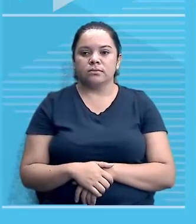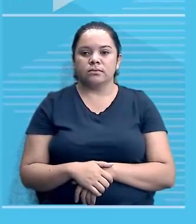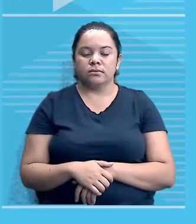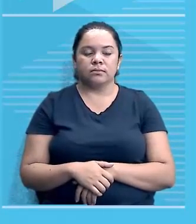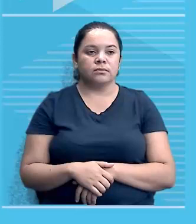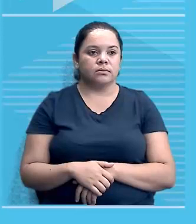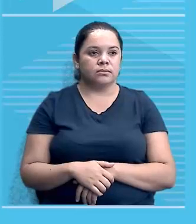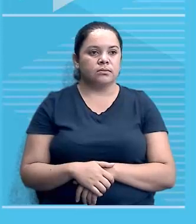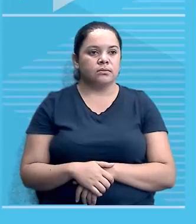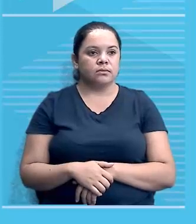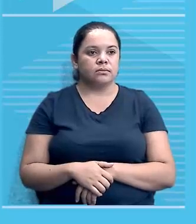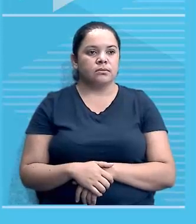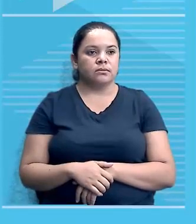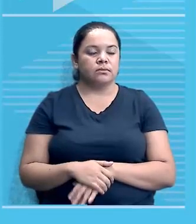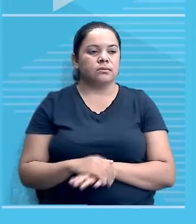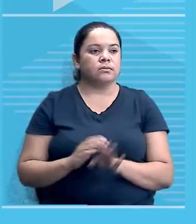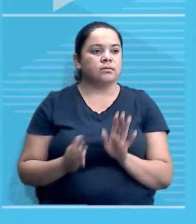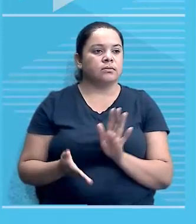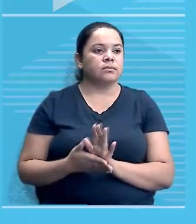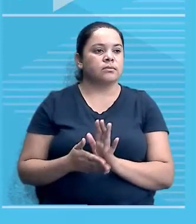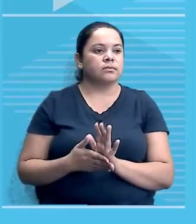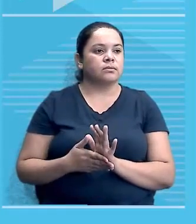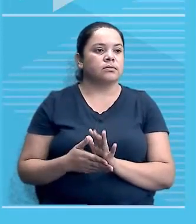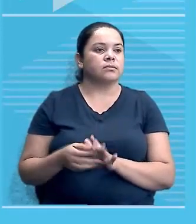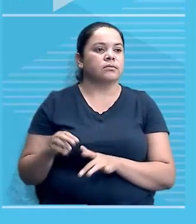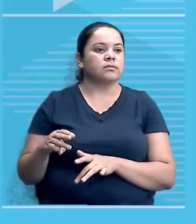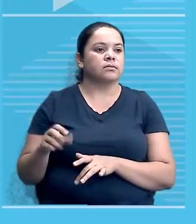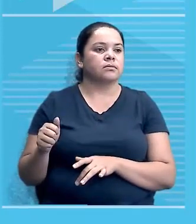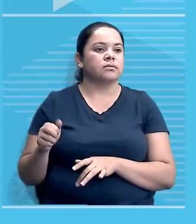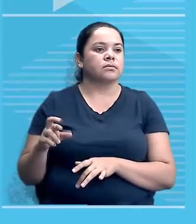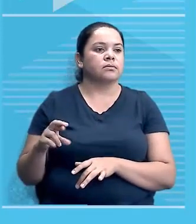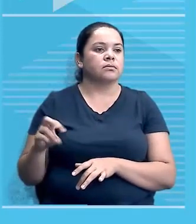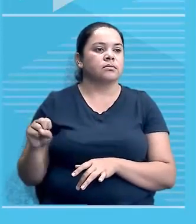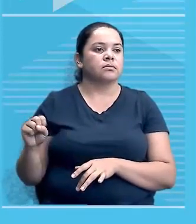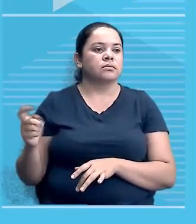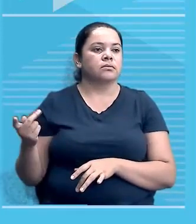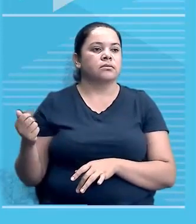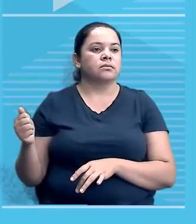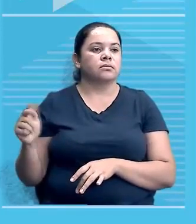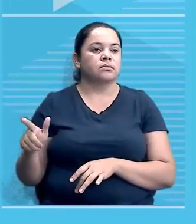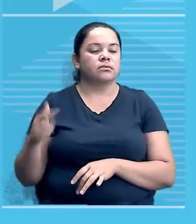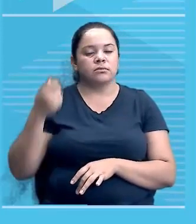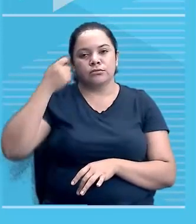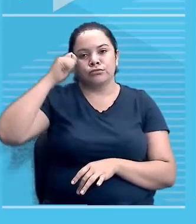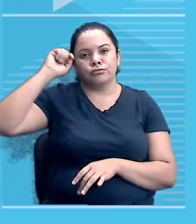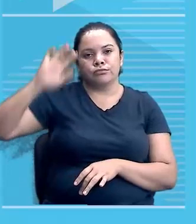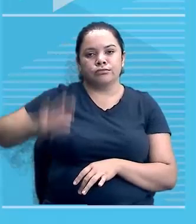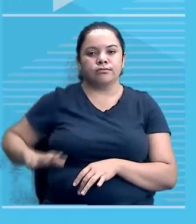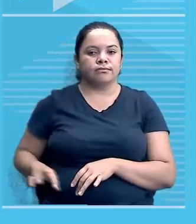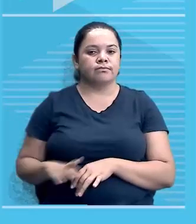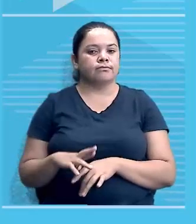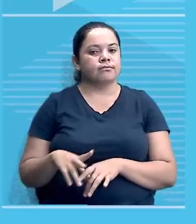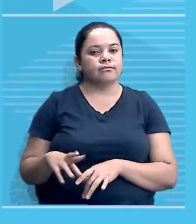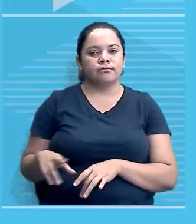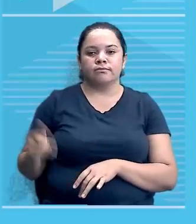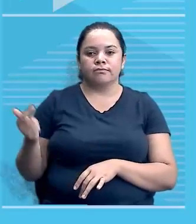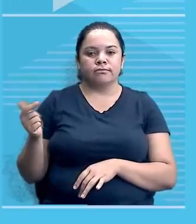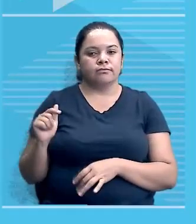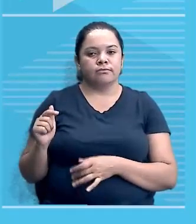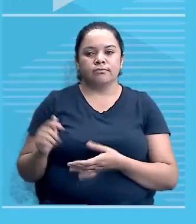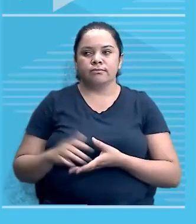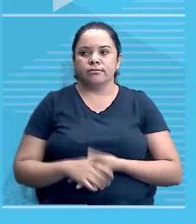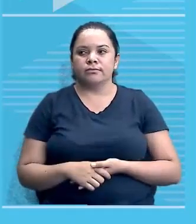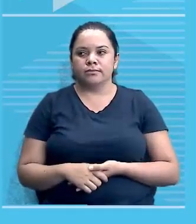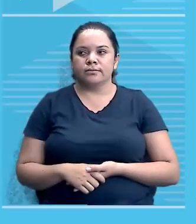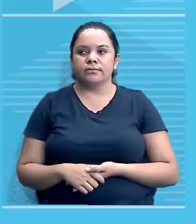na Europa, agora, Plano Marshall na África? Não, não, não, não, não, não. Por isso que está errado. Está certo? Por